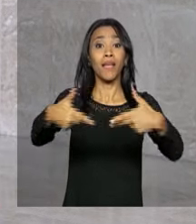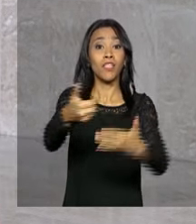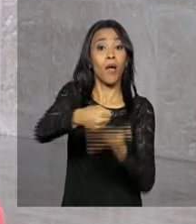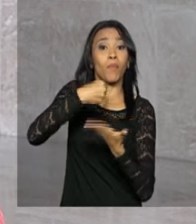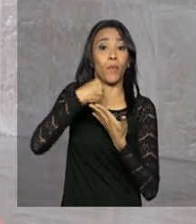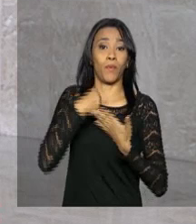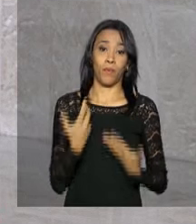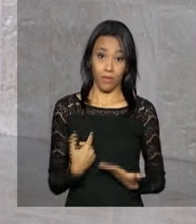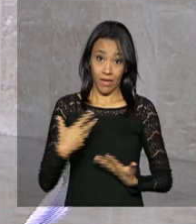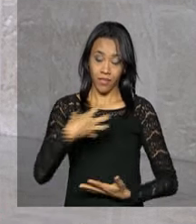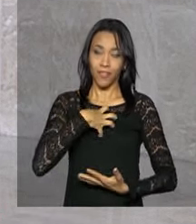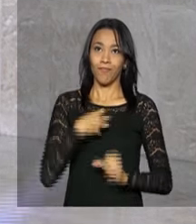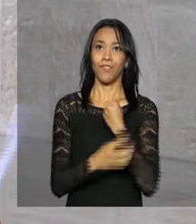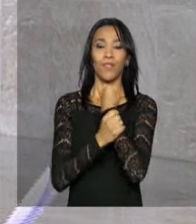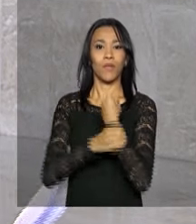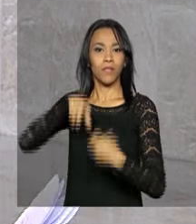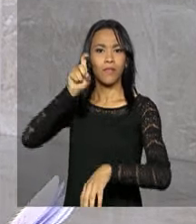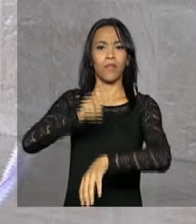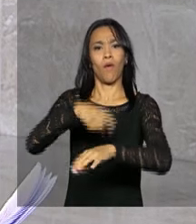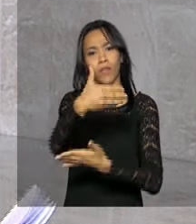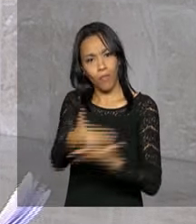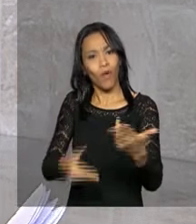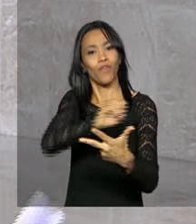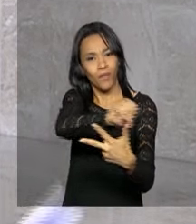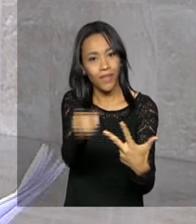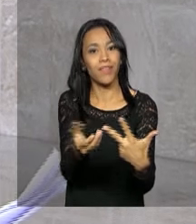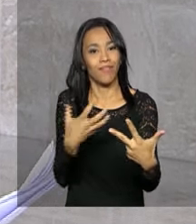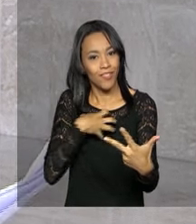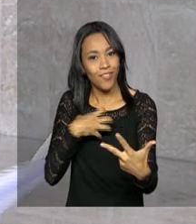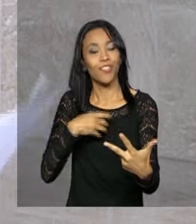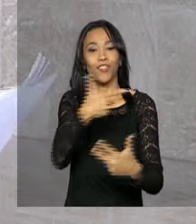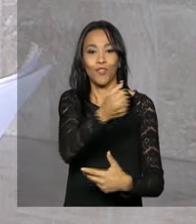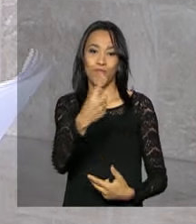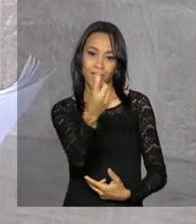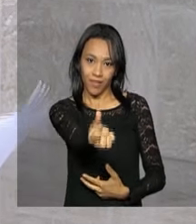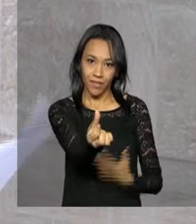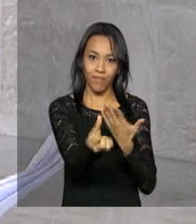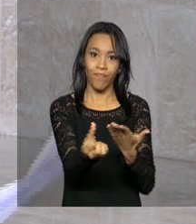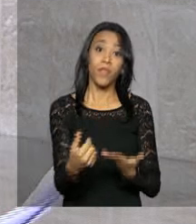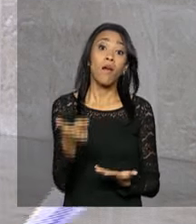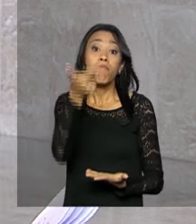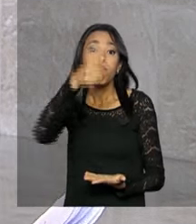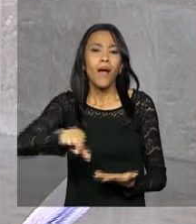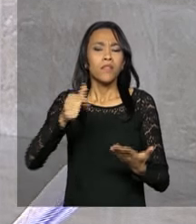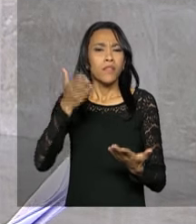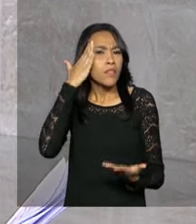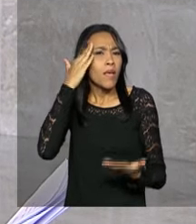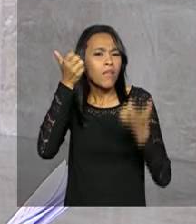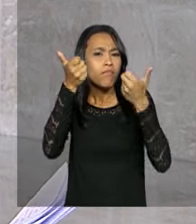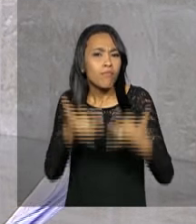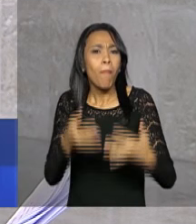candidatos tenham segurança na hora de fazer a prova do Enem de 2016. Para mais informações,